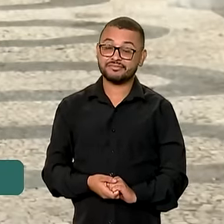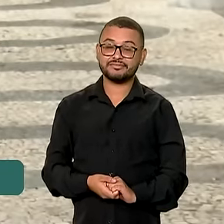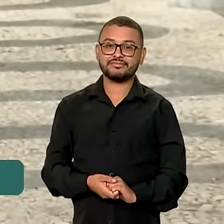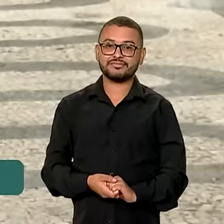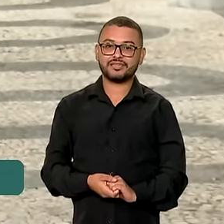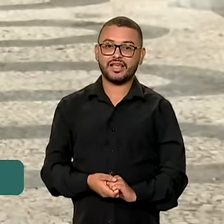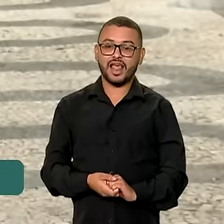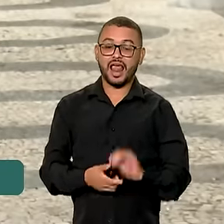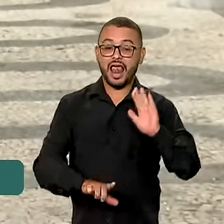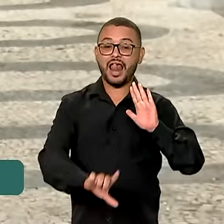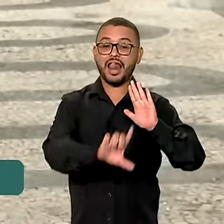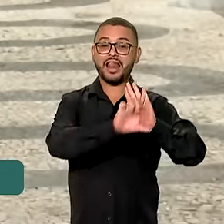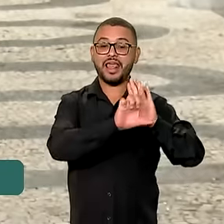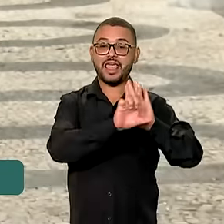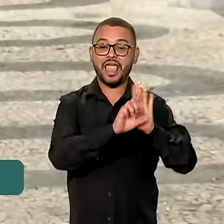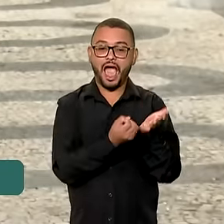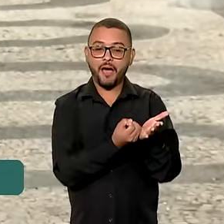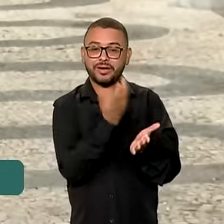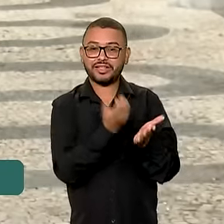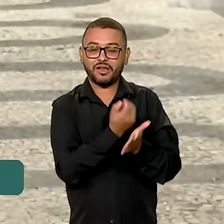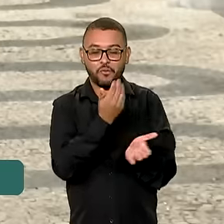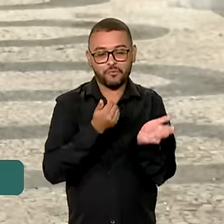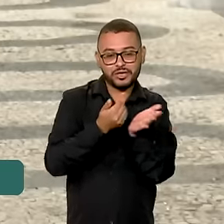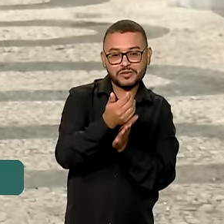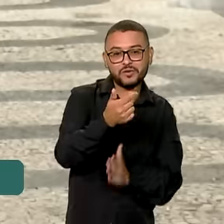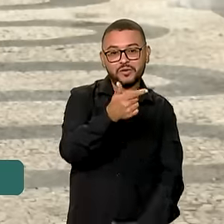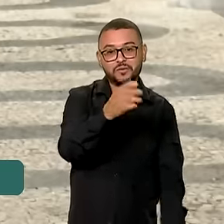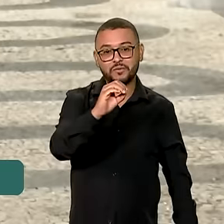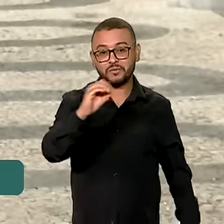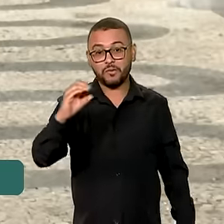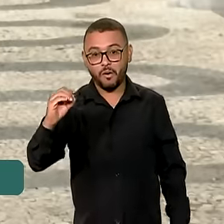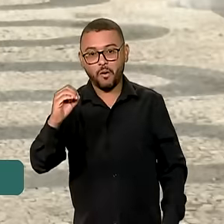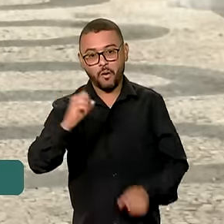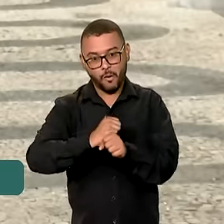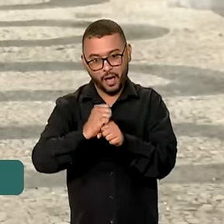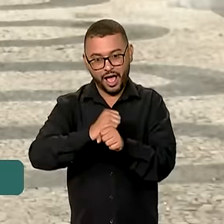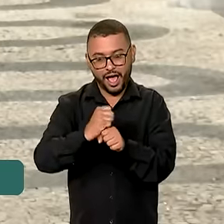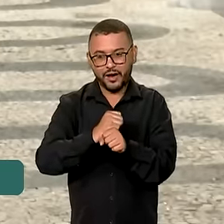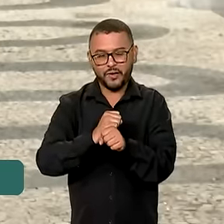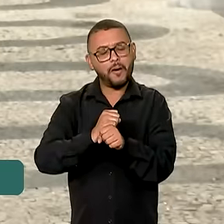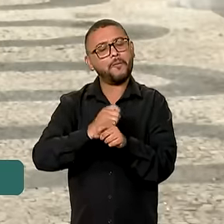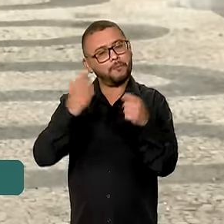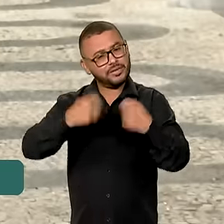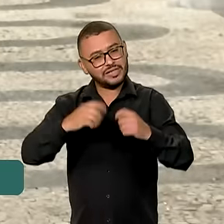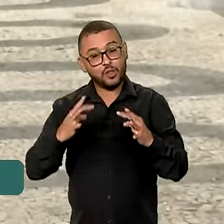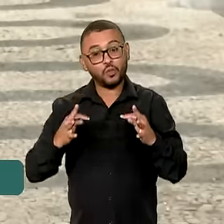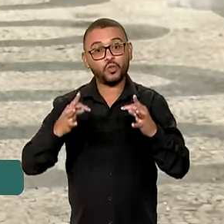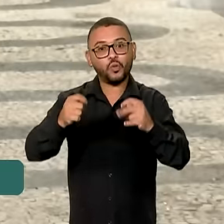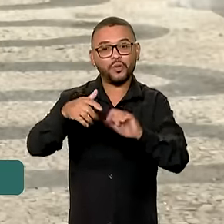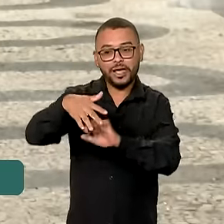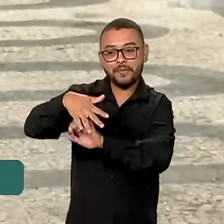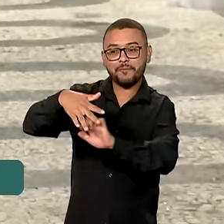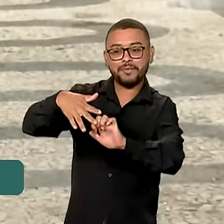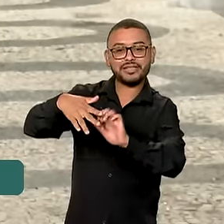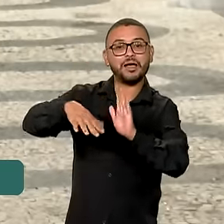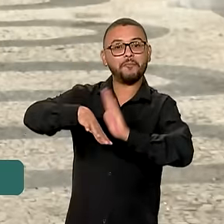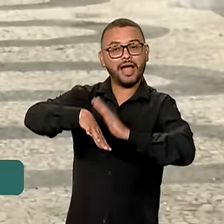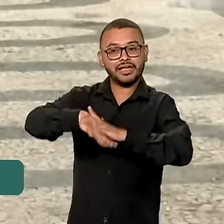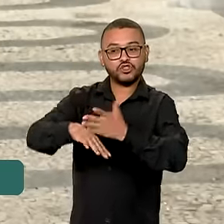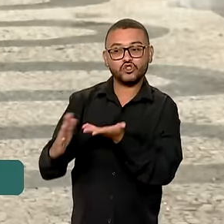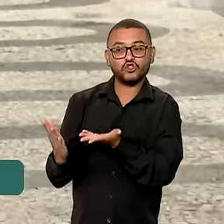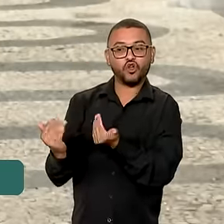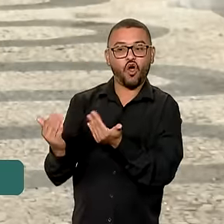A lei da aprendizagem promulgada em 2000 determina que todas as empresas tenham o número de aprendizes